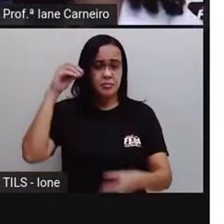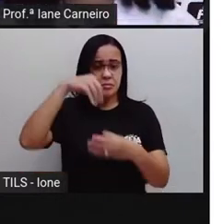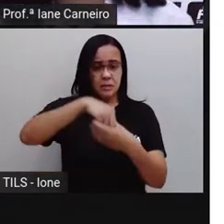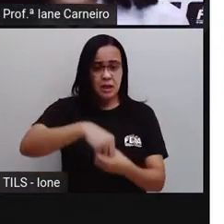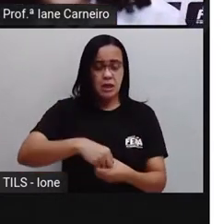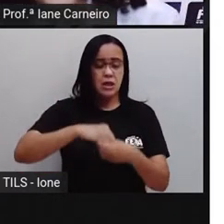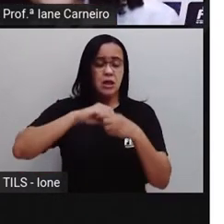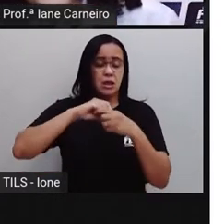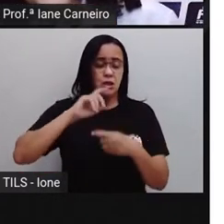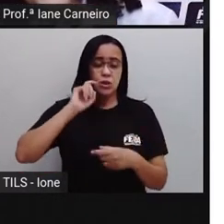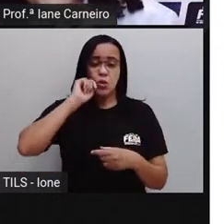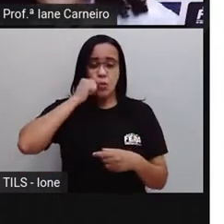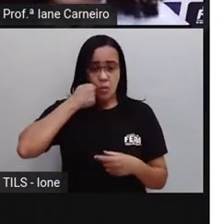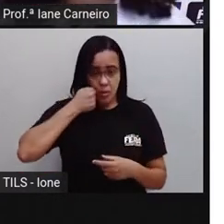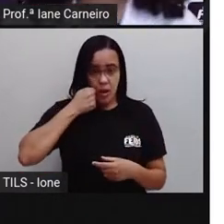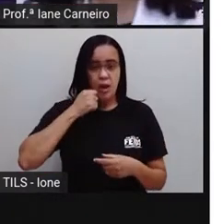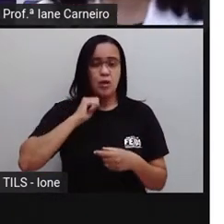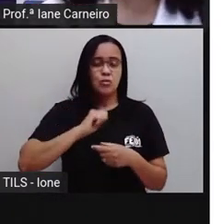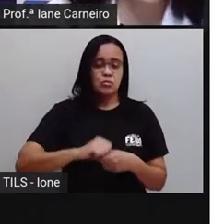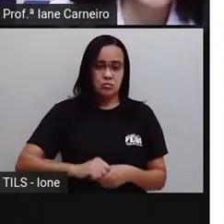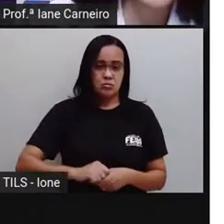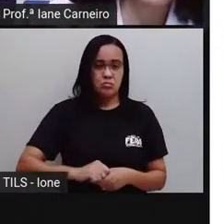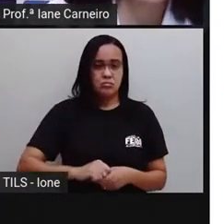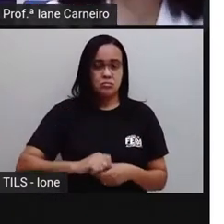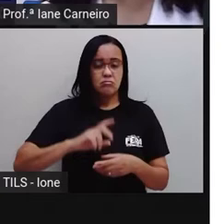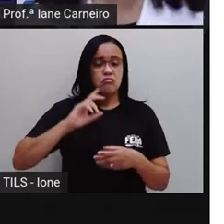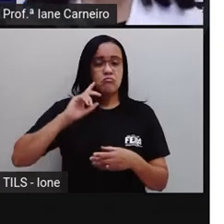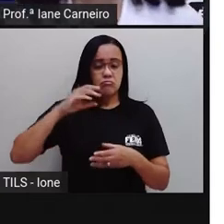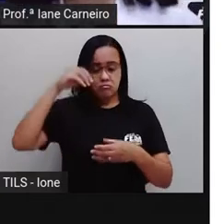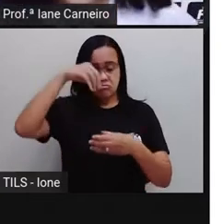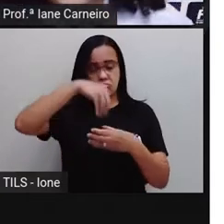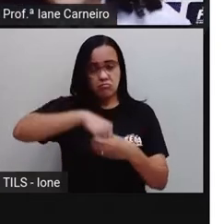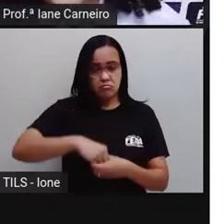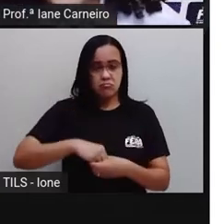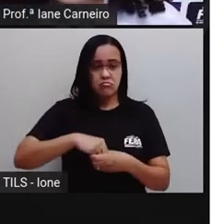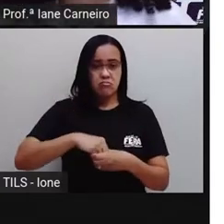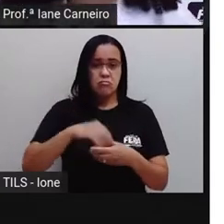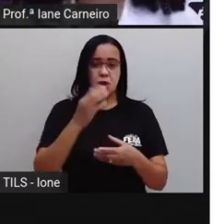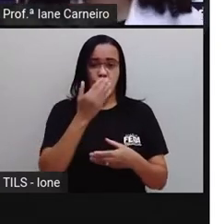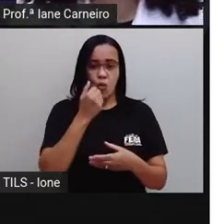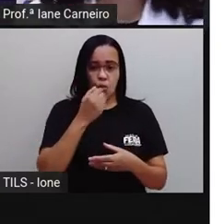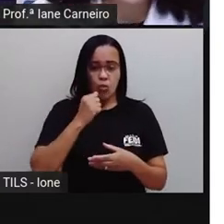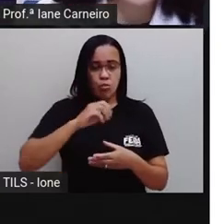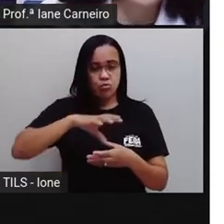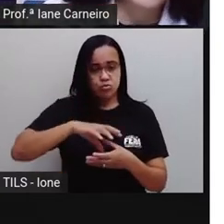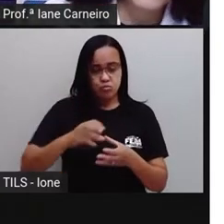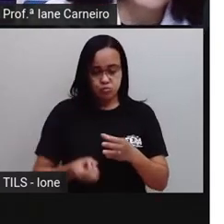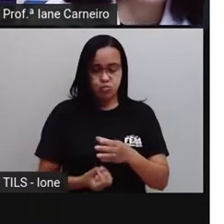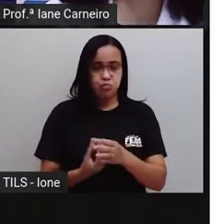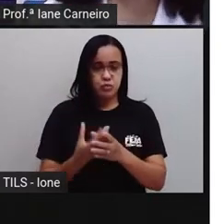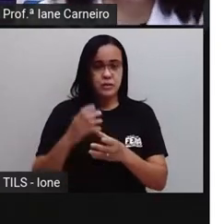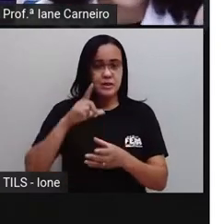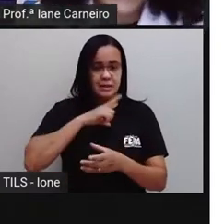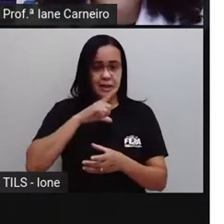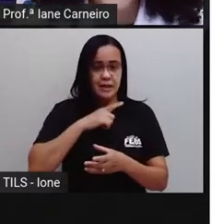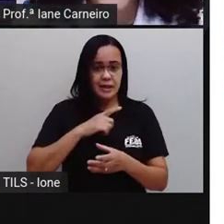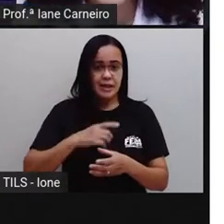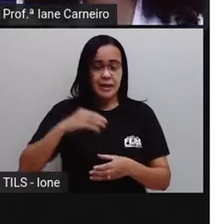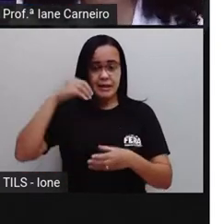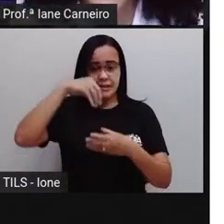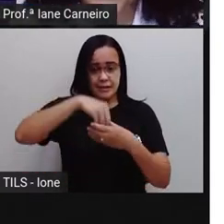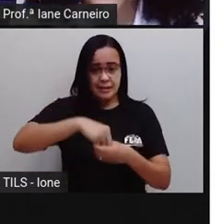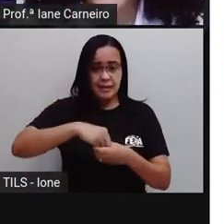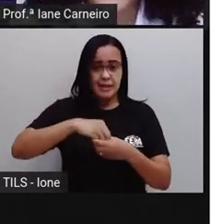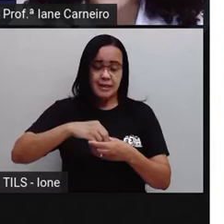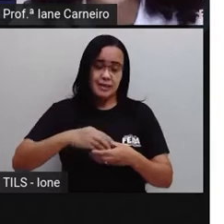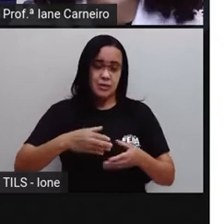tem miolo, dentro da torta tem recheio, dentro da carteira é bom